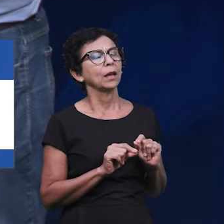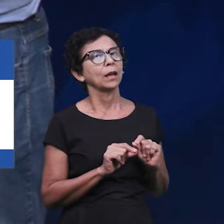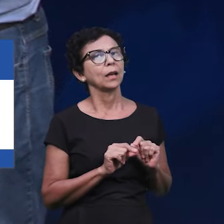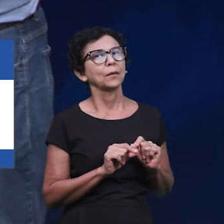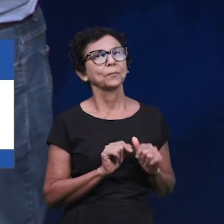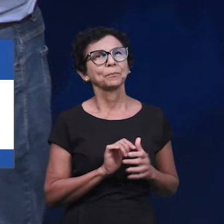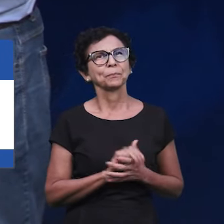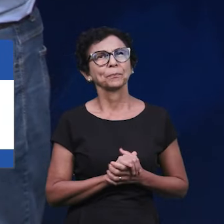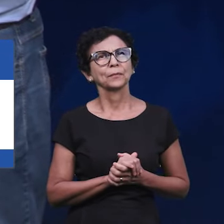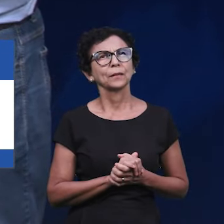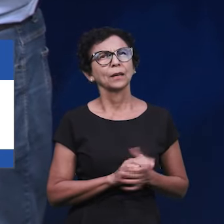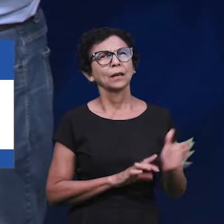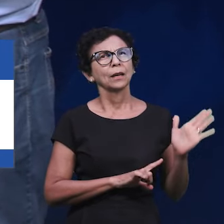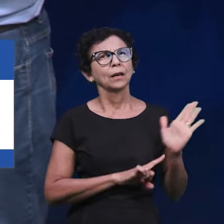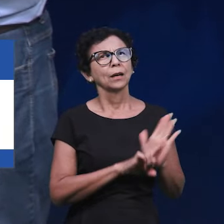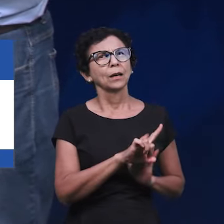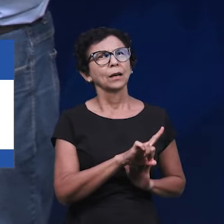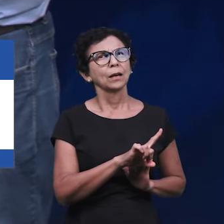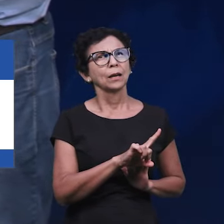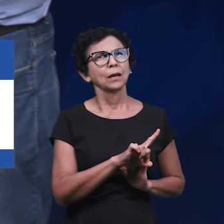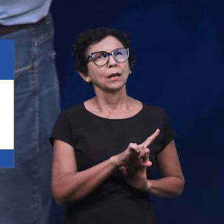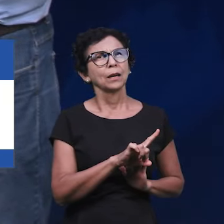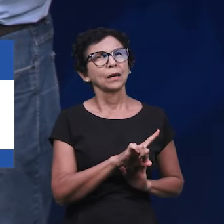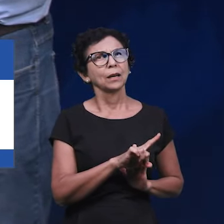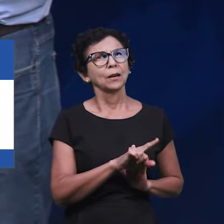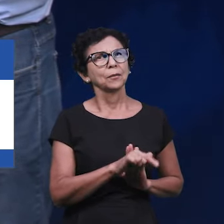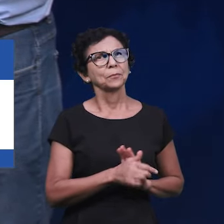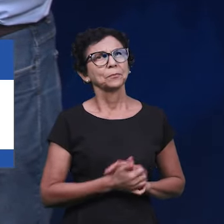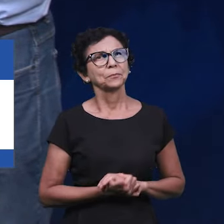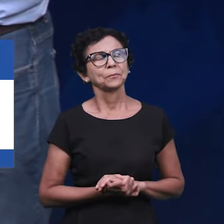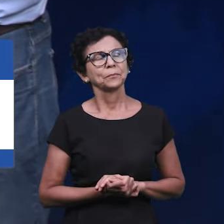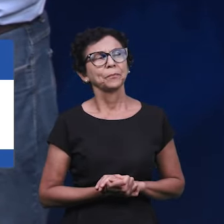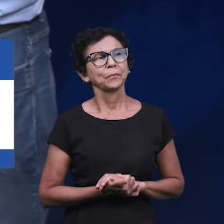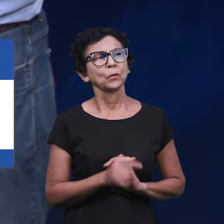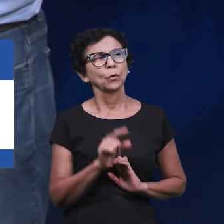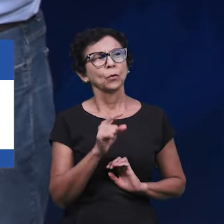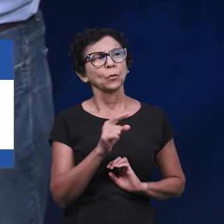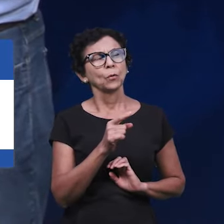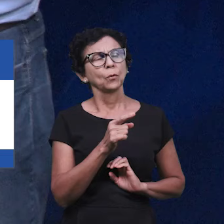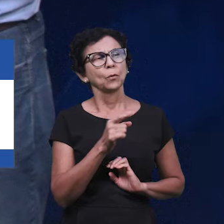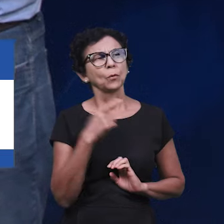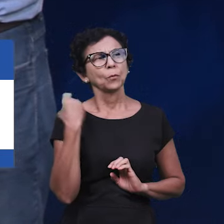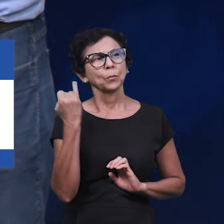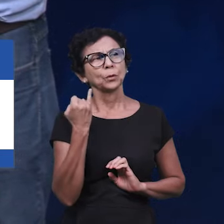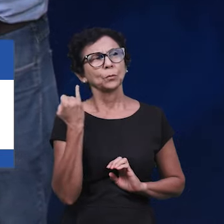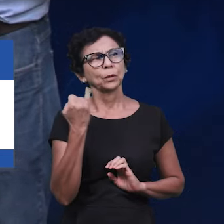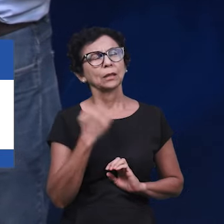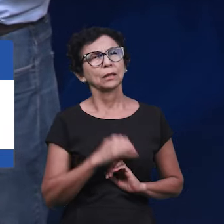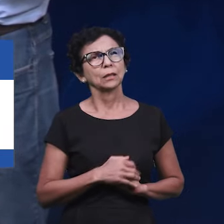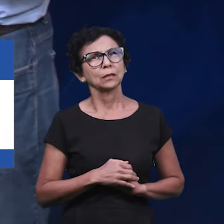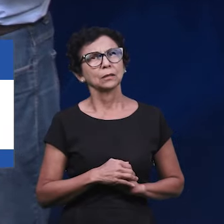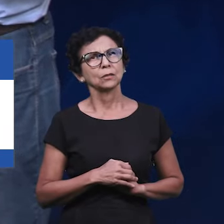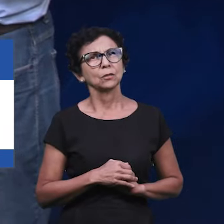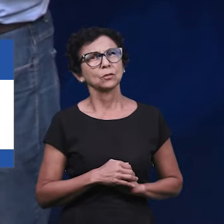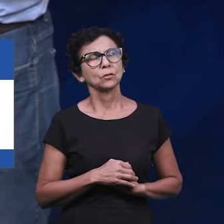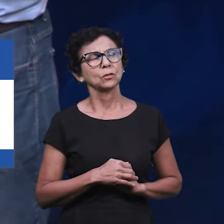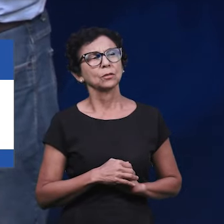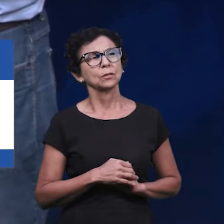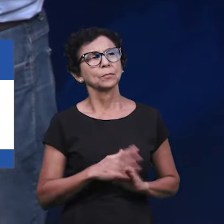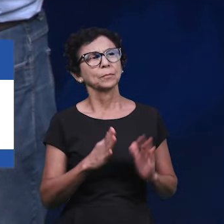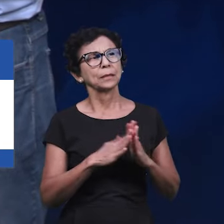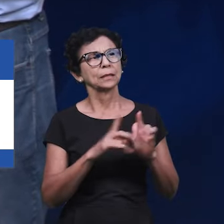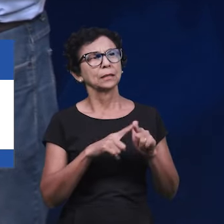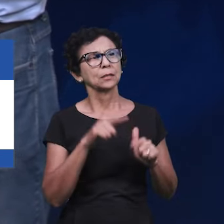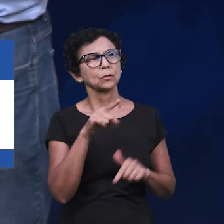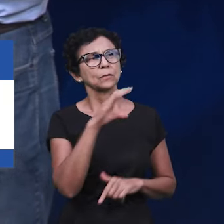gostou? O que mais você entende que é também importante para as igrejas que você coordena